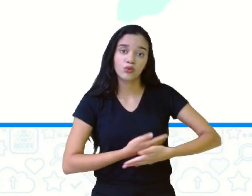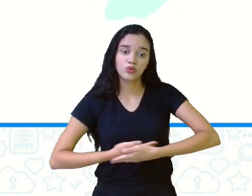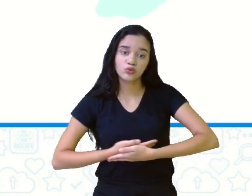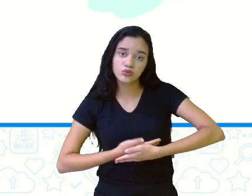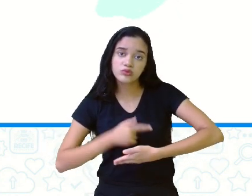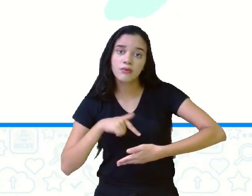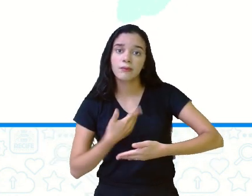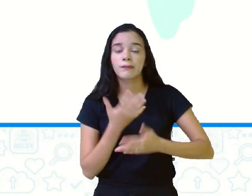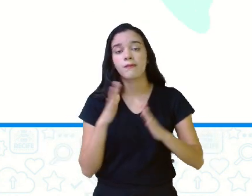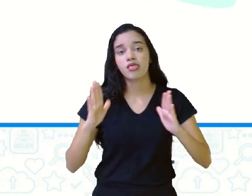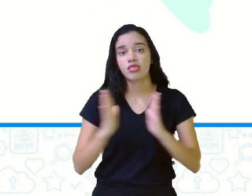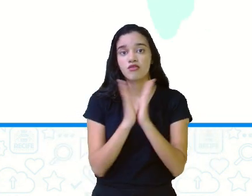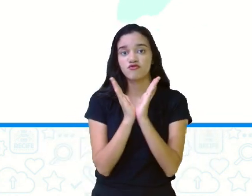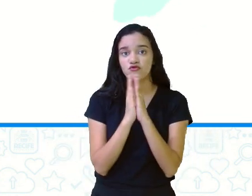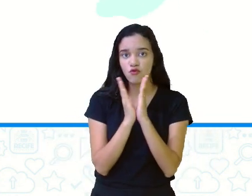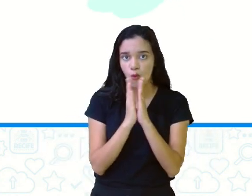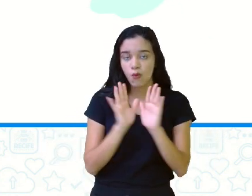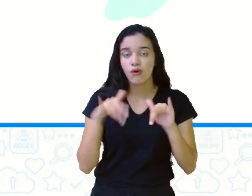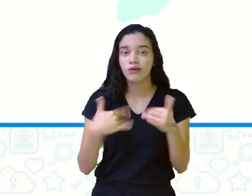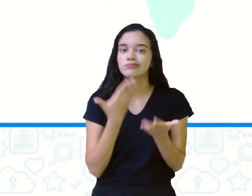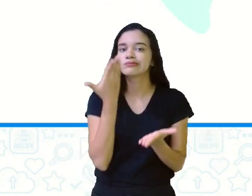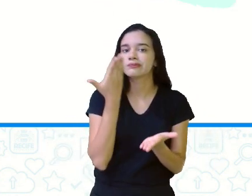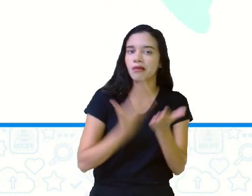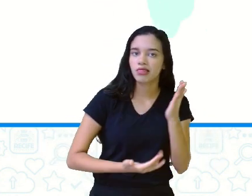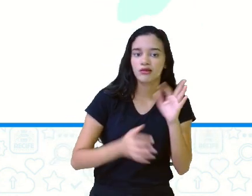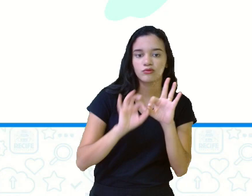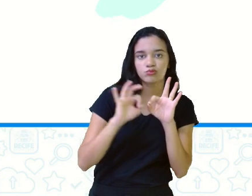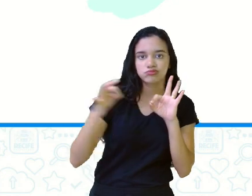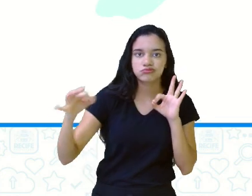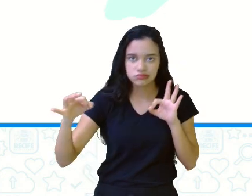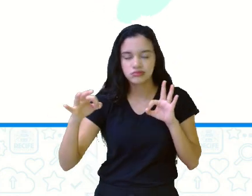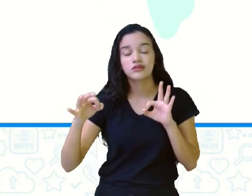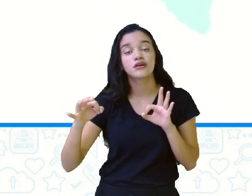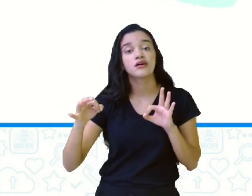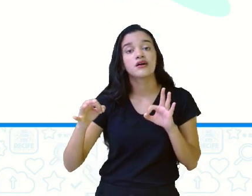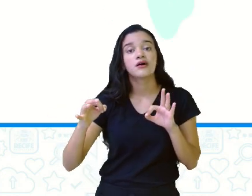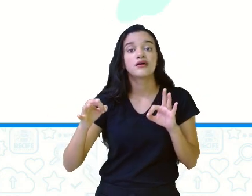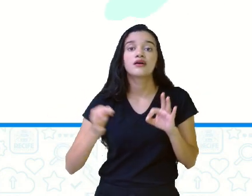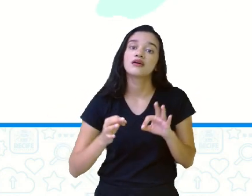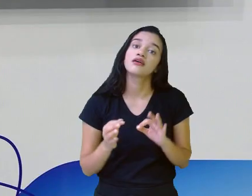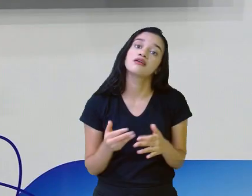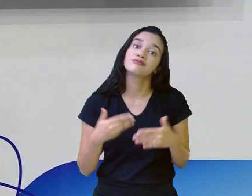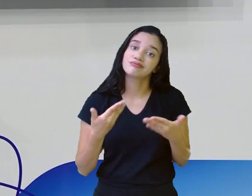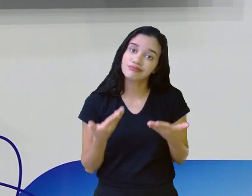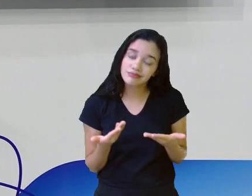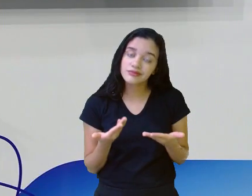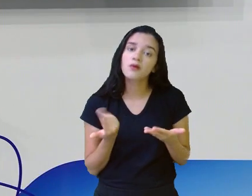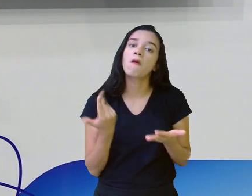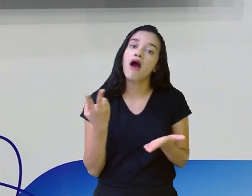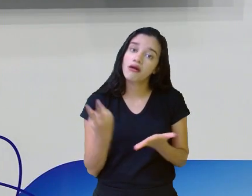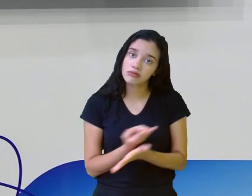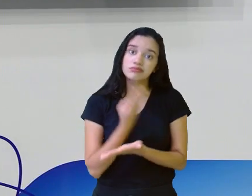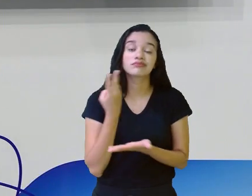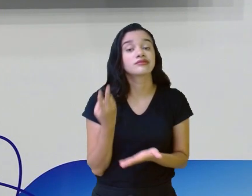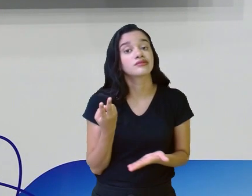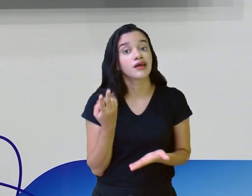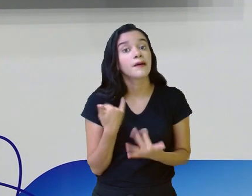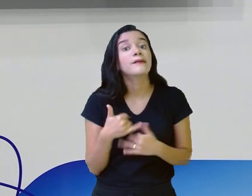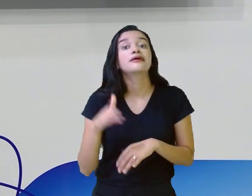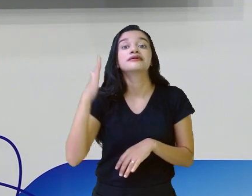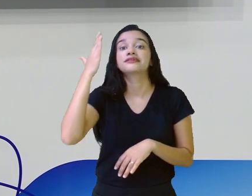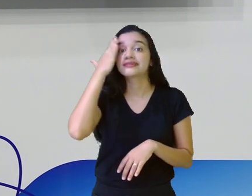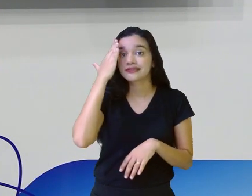e foi para a direção errada. e provavelmente aí foi isso que aconteceu. Pelo